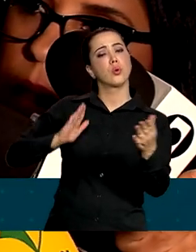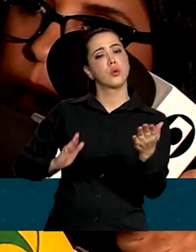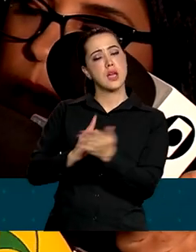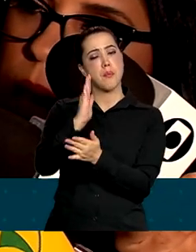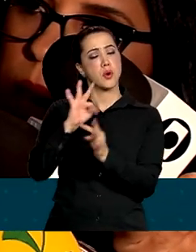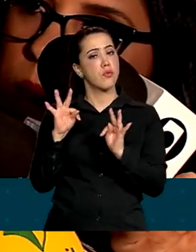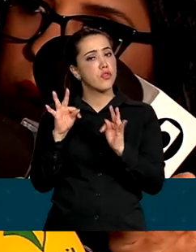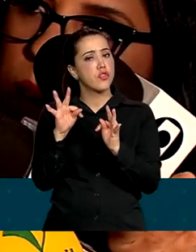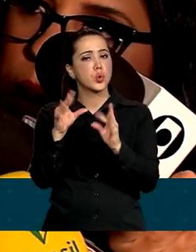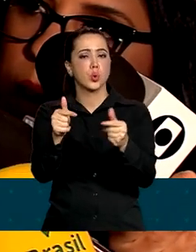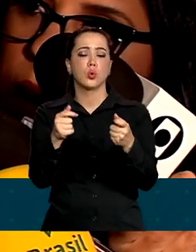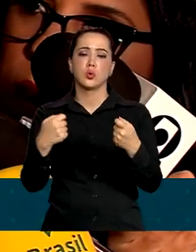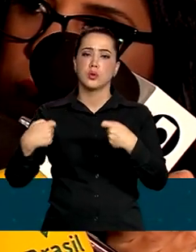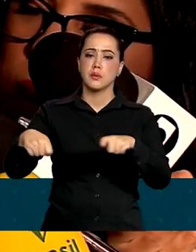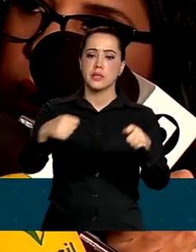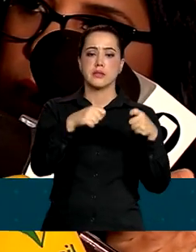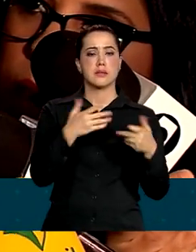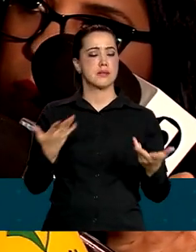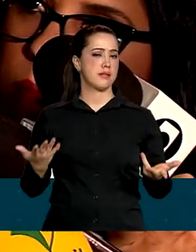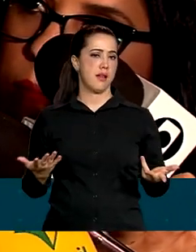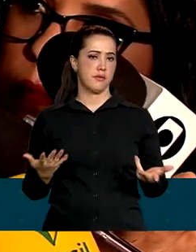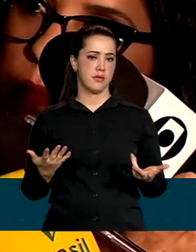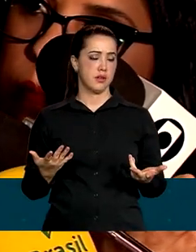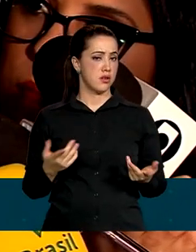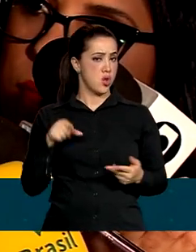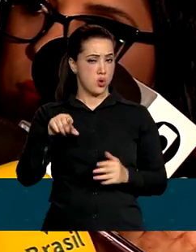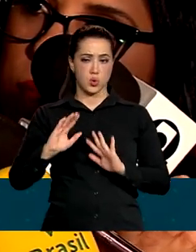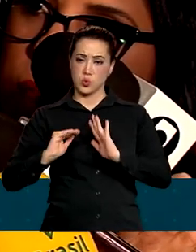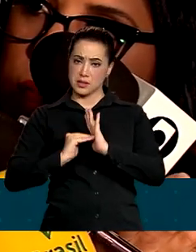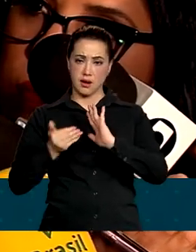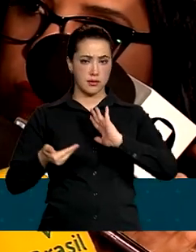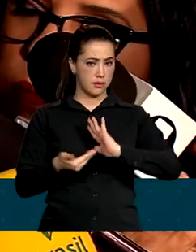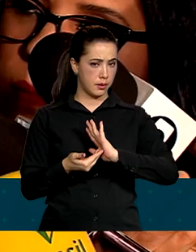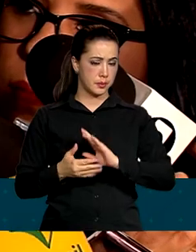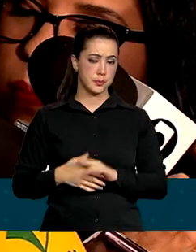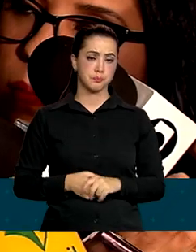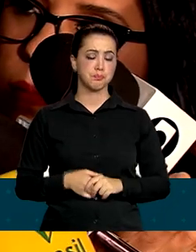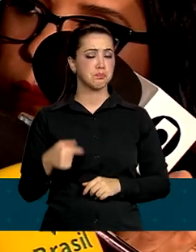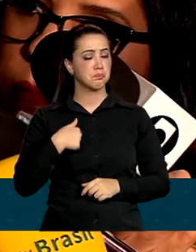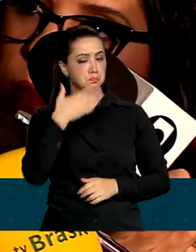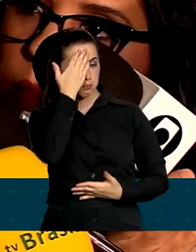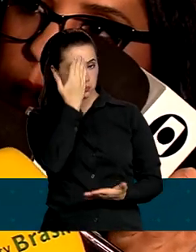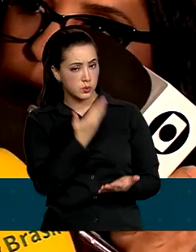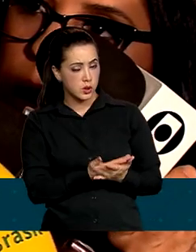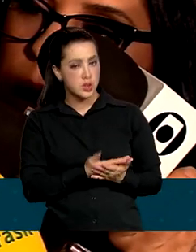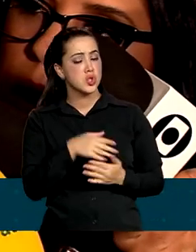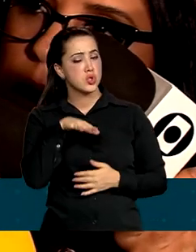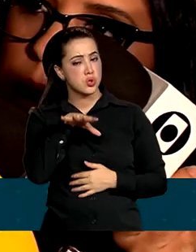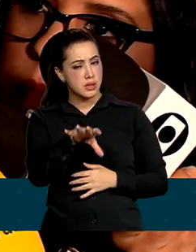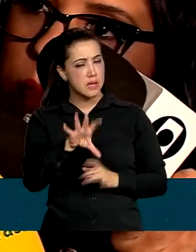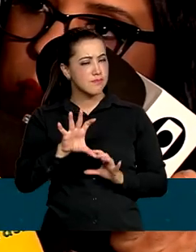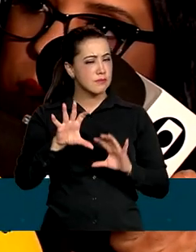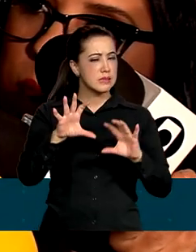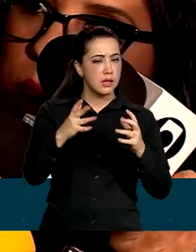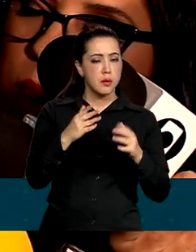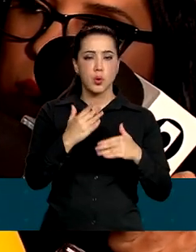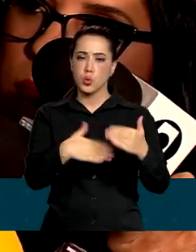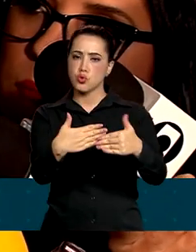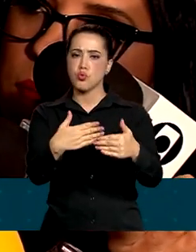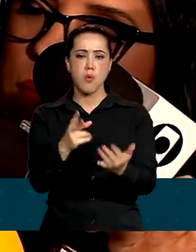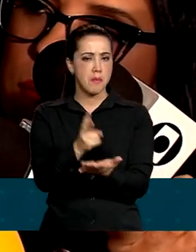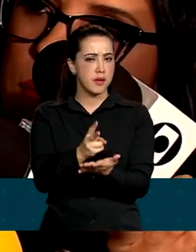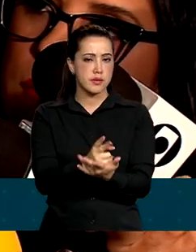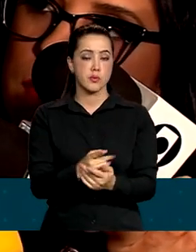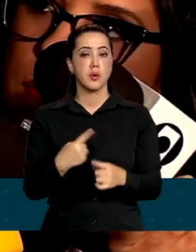tudo que tinha interesse de aprovar, tanto no Senado quanto na Câmara. E eu acho que esse ambiente vai continuar. Até porque